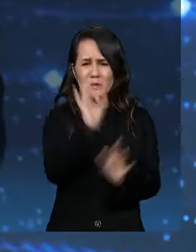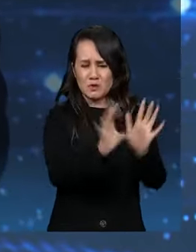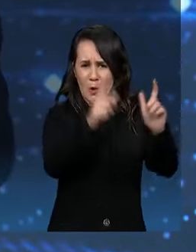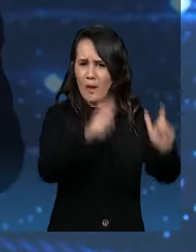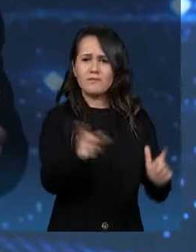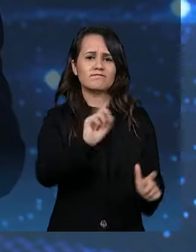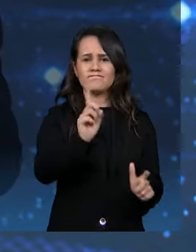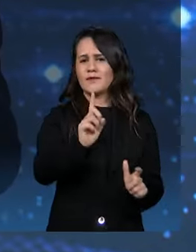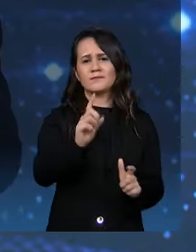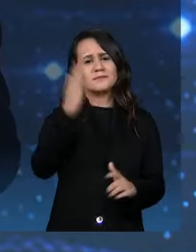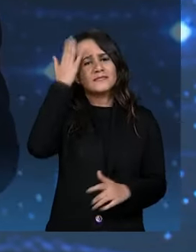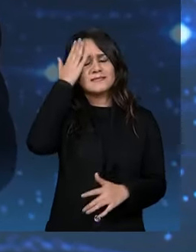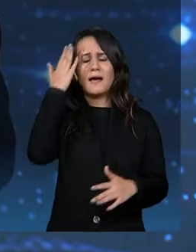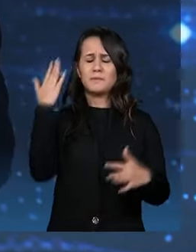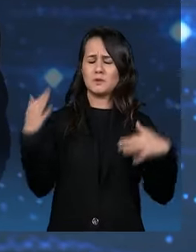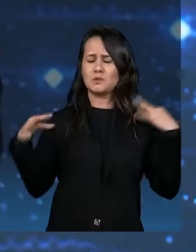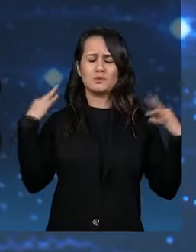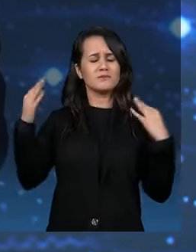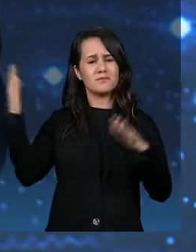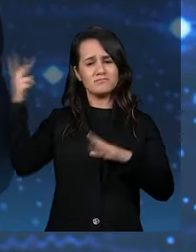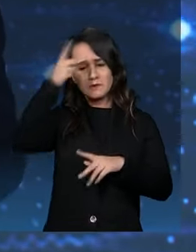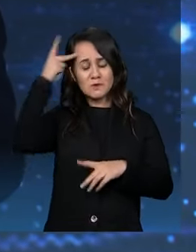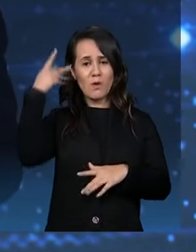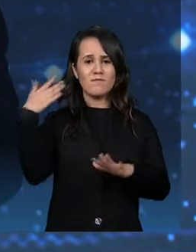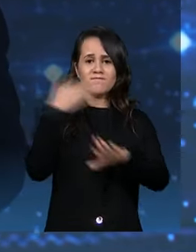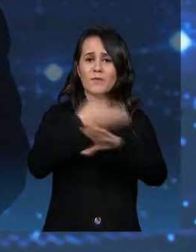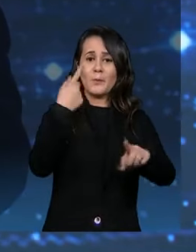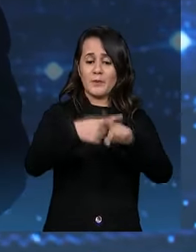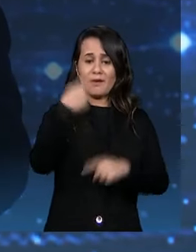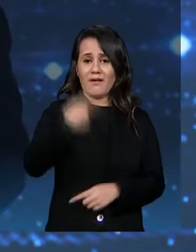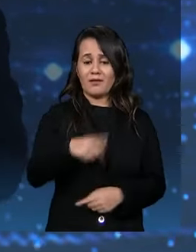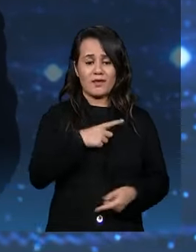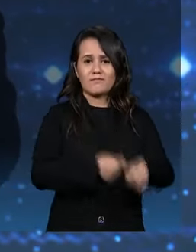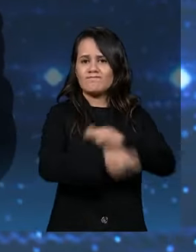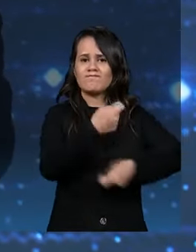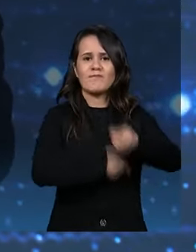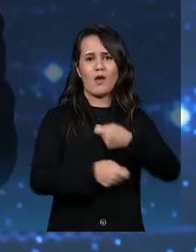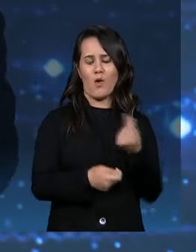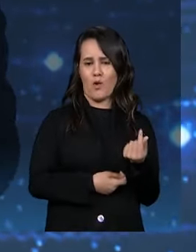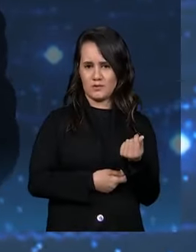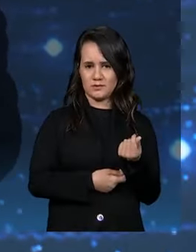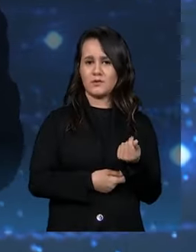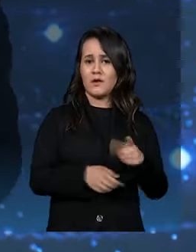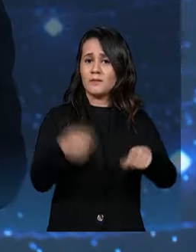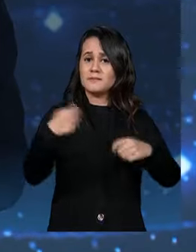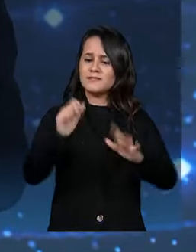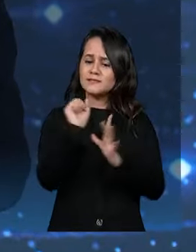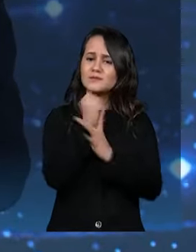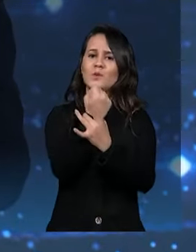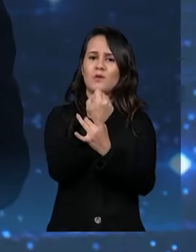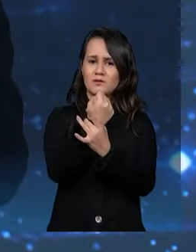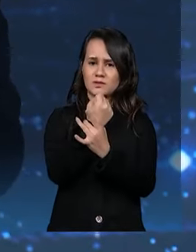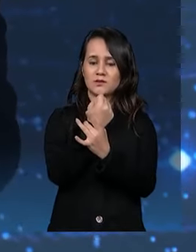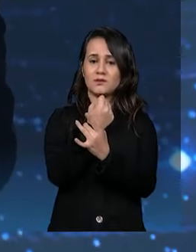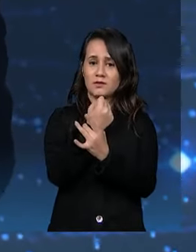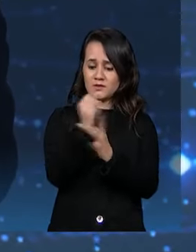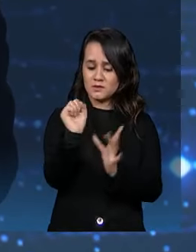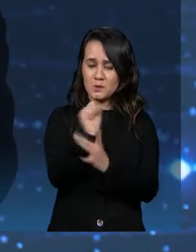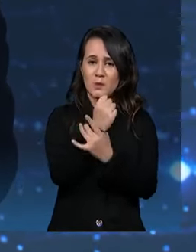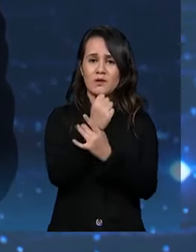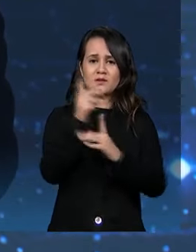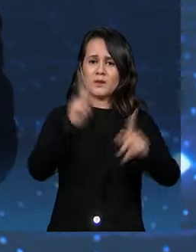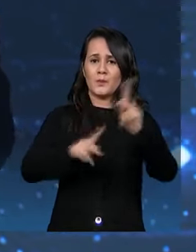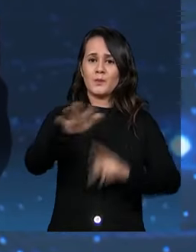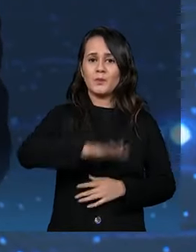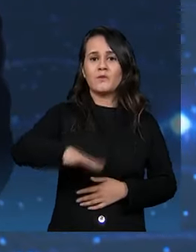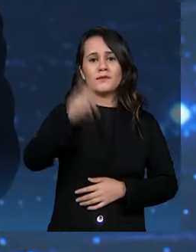São Paulo é uma cidade que atrai turismo para caramba, porque é uma cidade de negócios. Nós temos é que ter segurança pública. Segurança pública